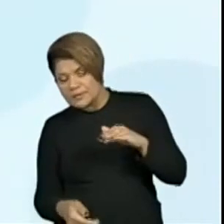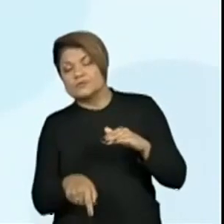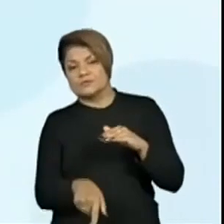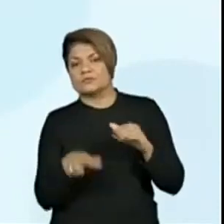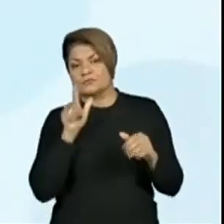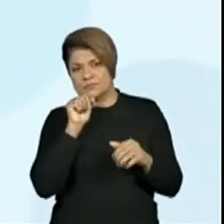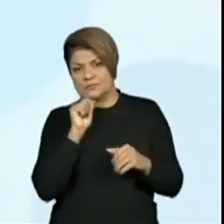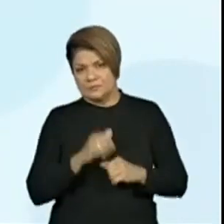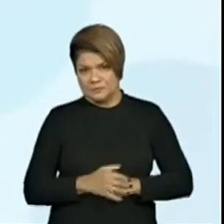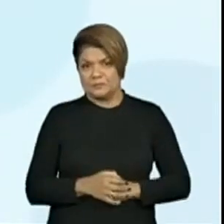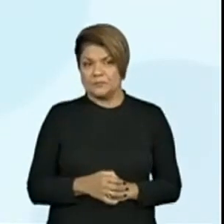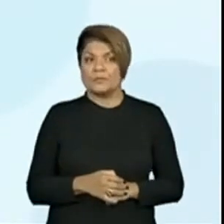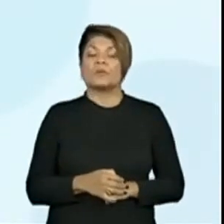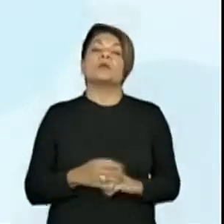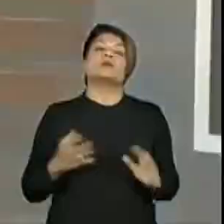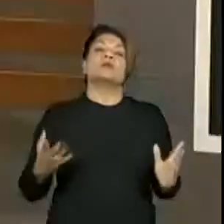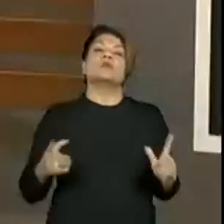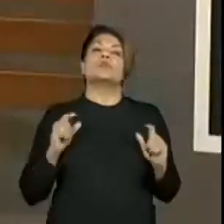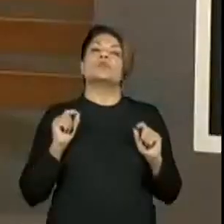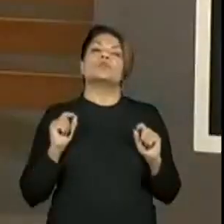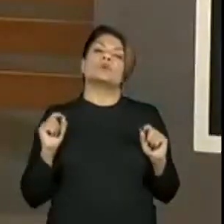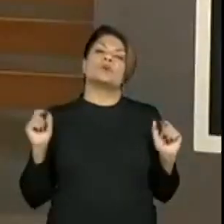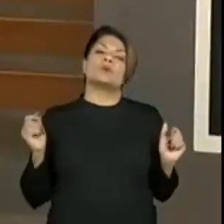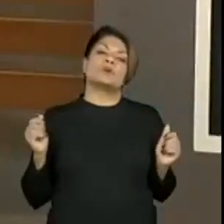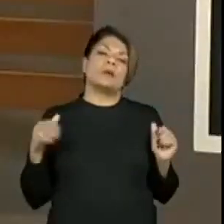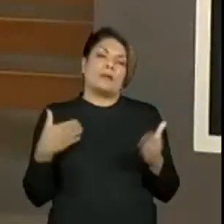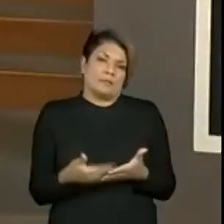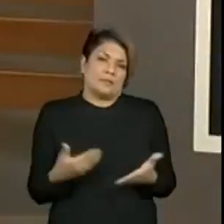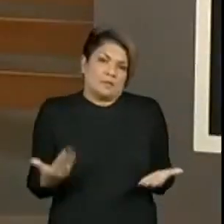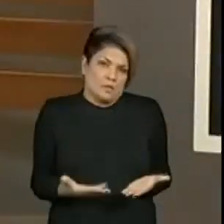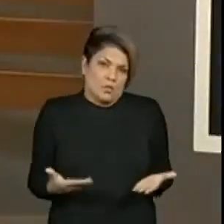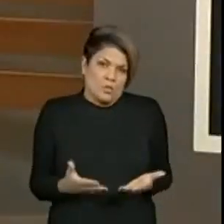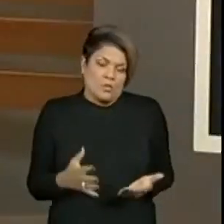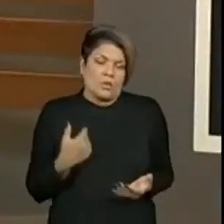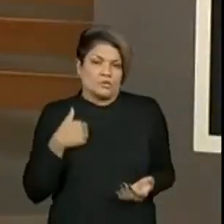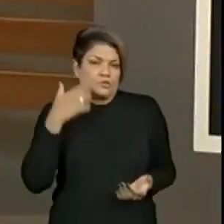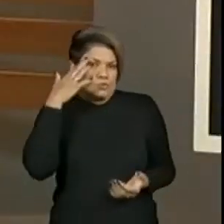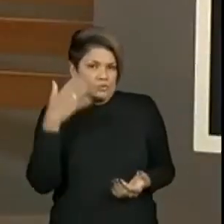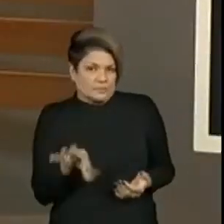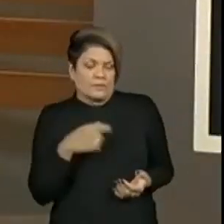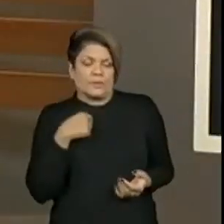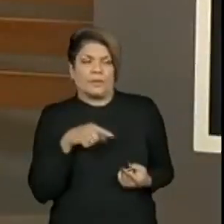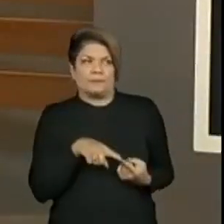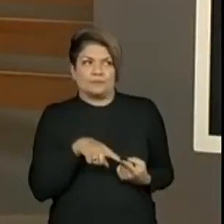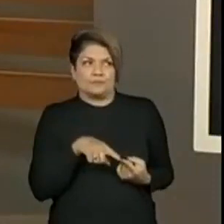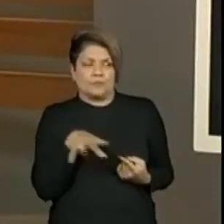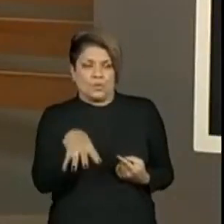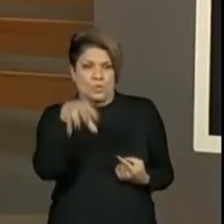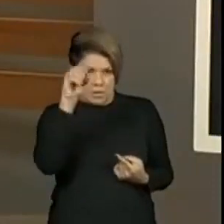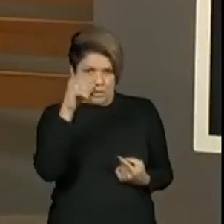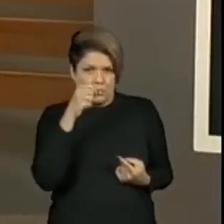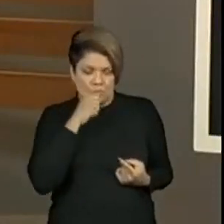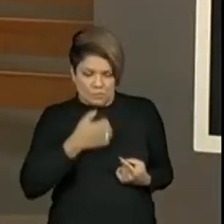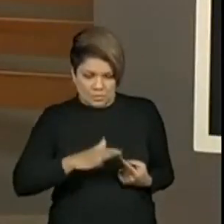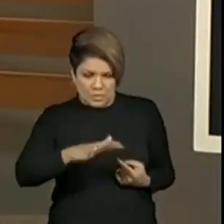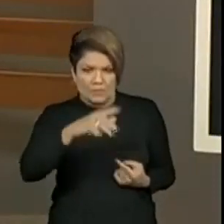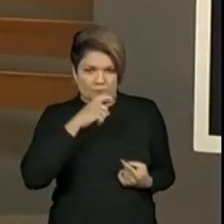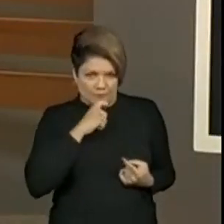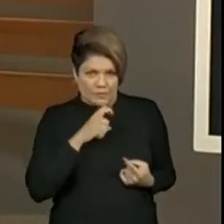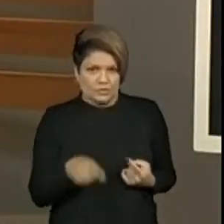Então por enquanto, o a gente tem de informação? A história de ser um reino, do lago verde, do nome.